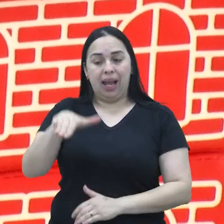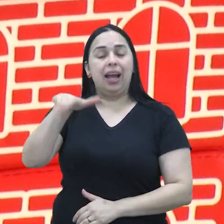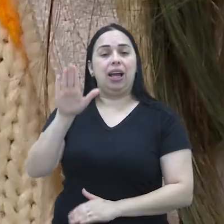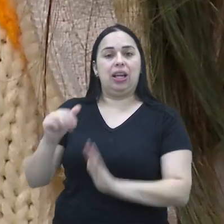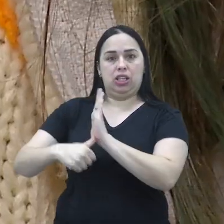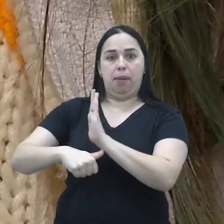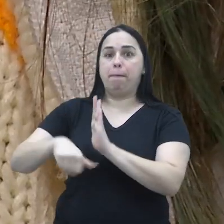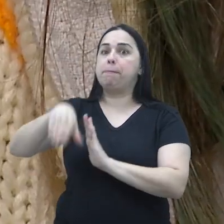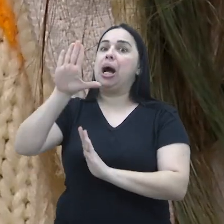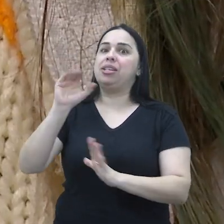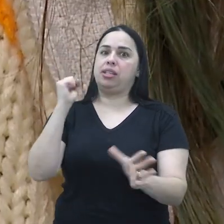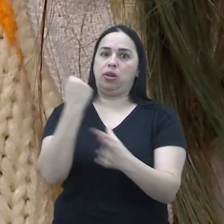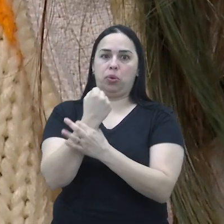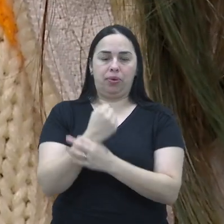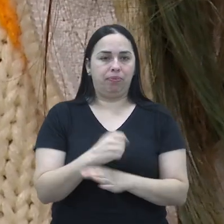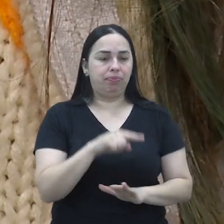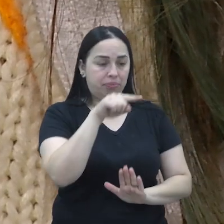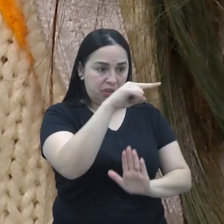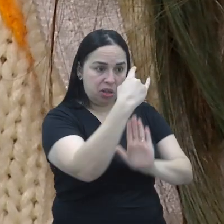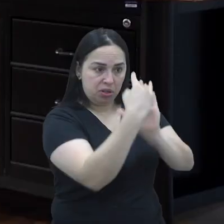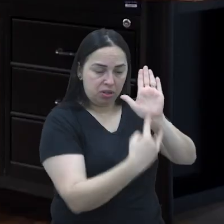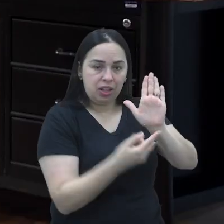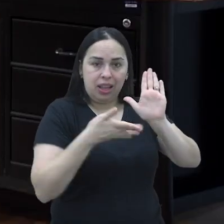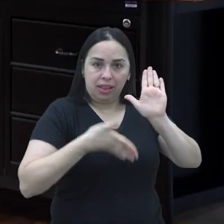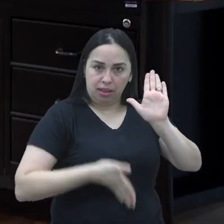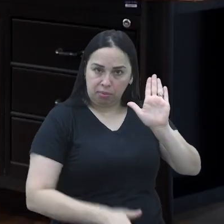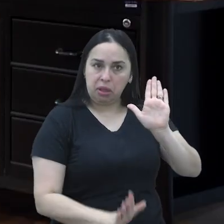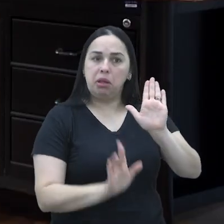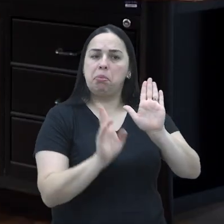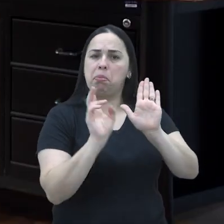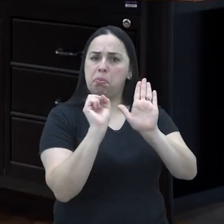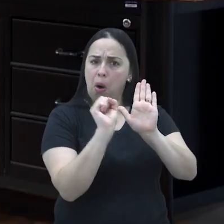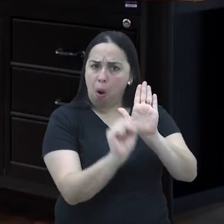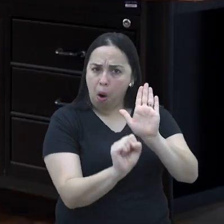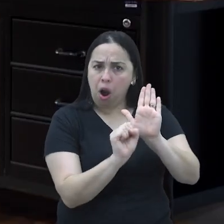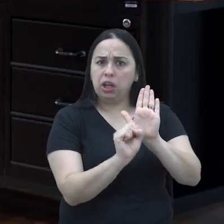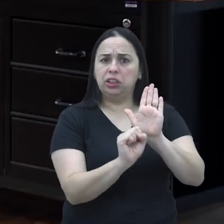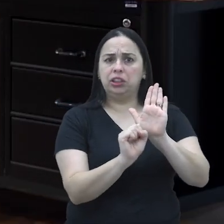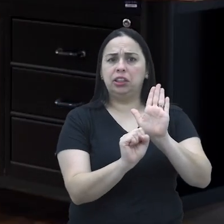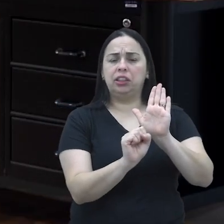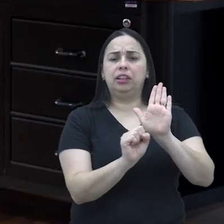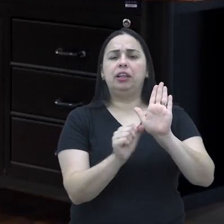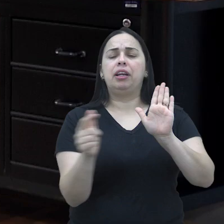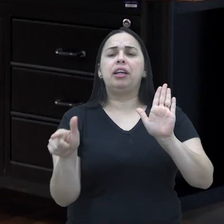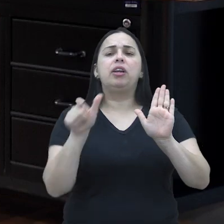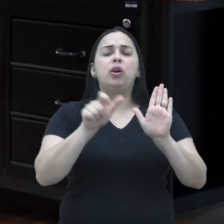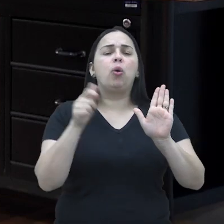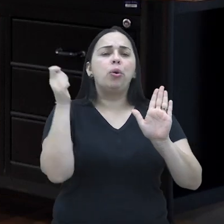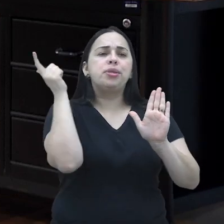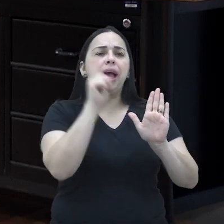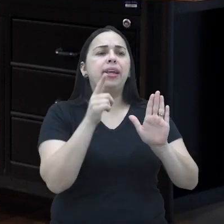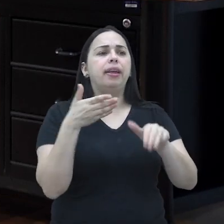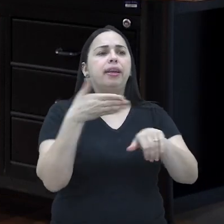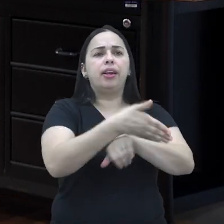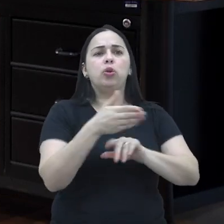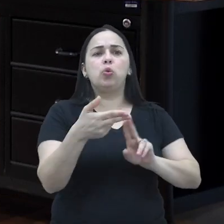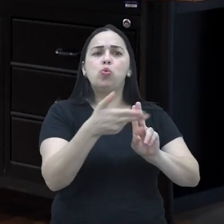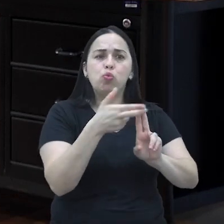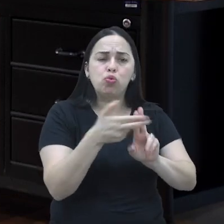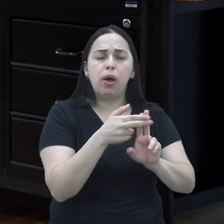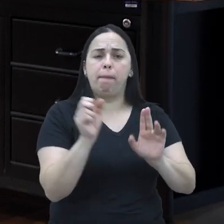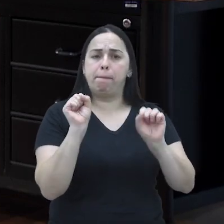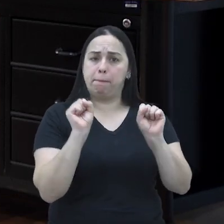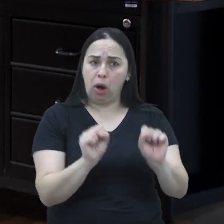uma criança. Mas o RG é mais seguro. A certidão de nascimento é tolerada para que uma criança